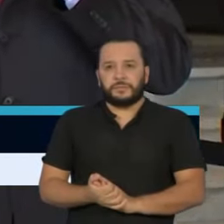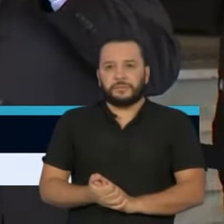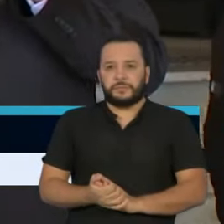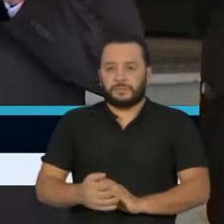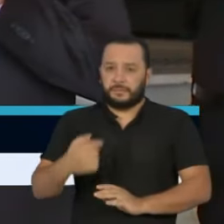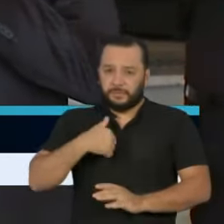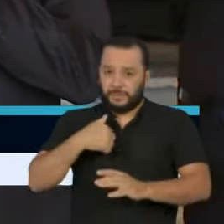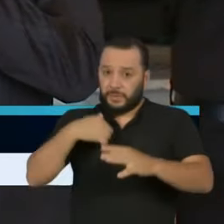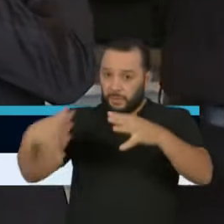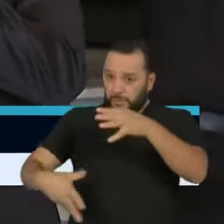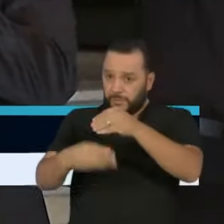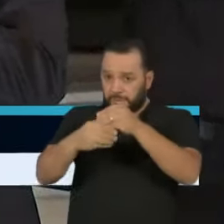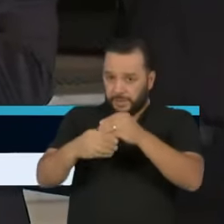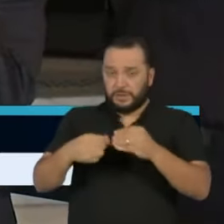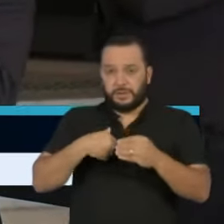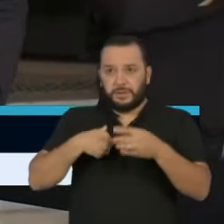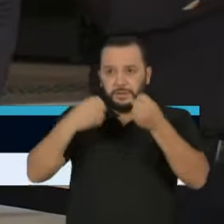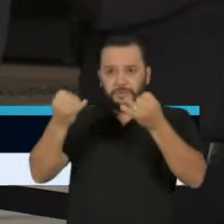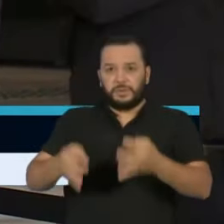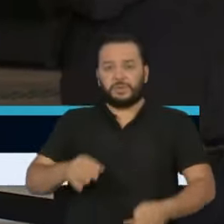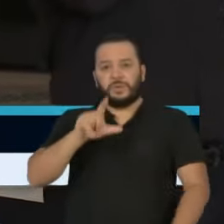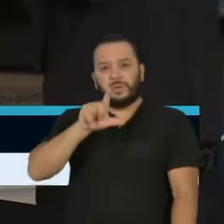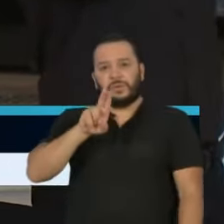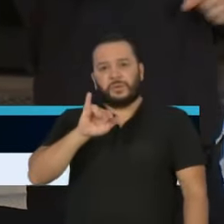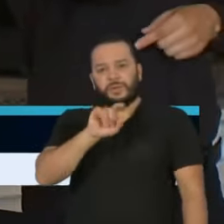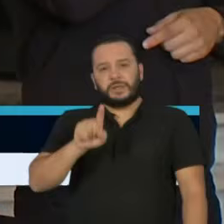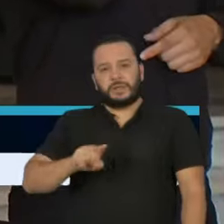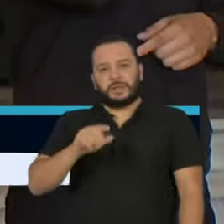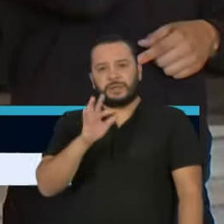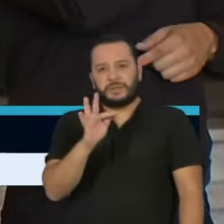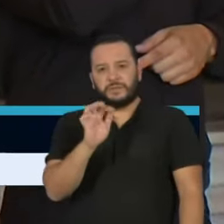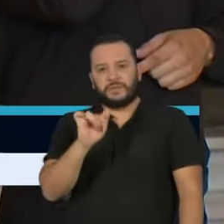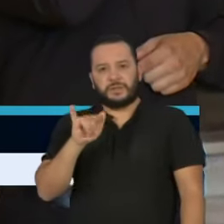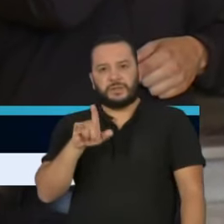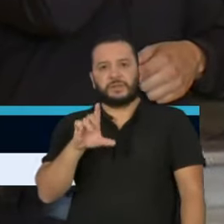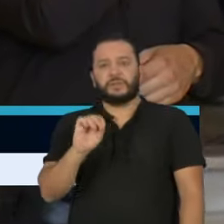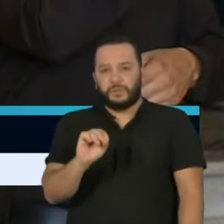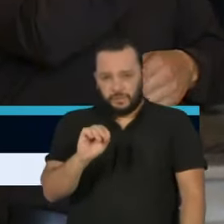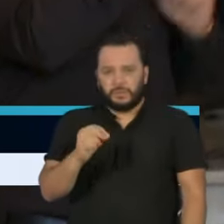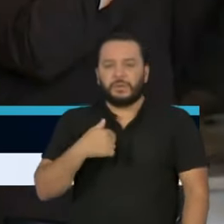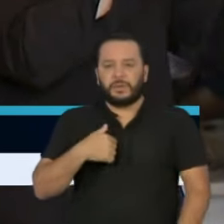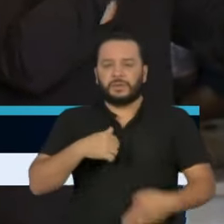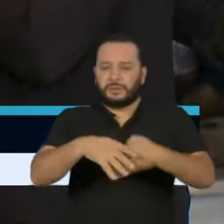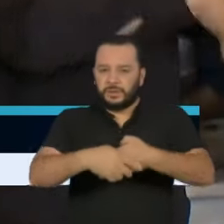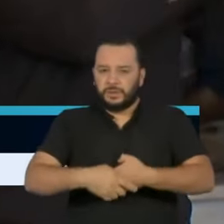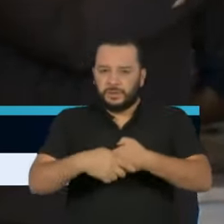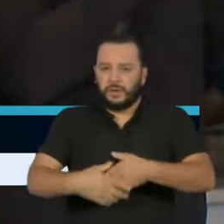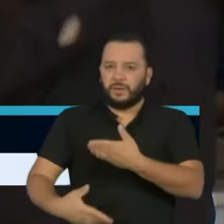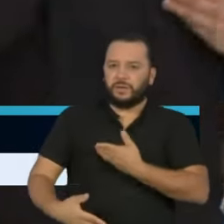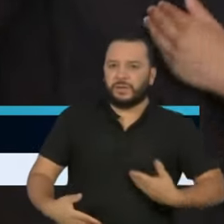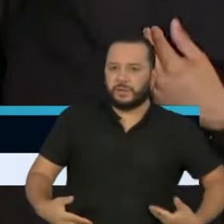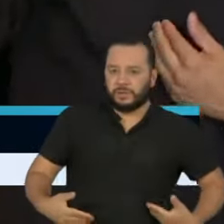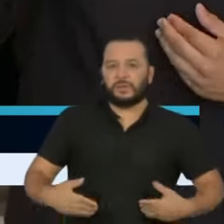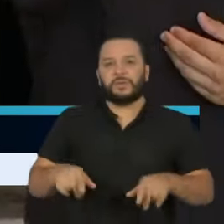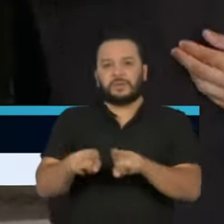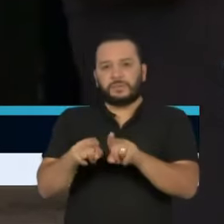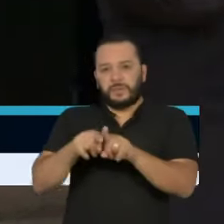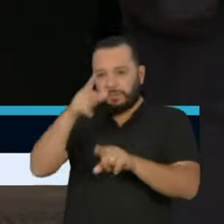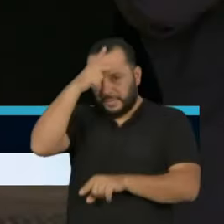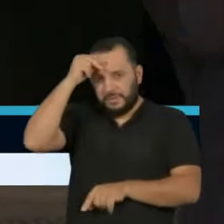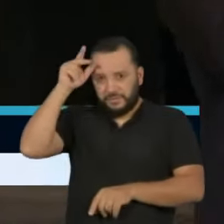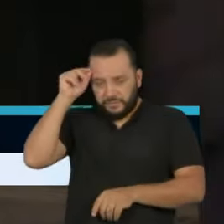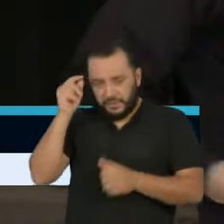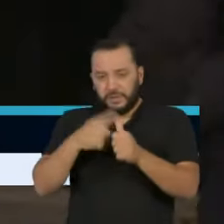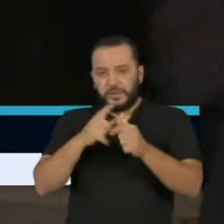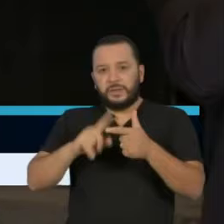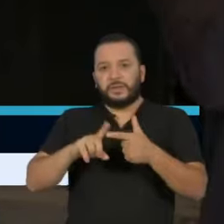complemento ao que foi falado pelo Luiz Fernando, aqui é saudar o governador, prefeito, secretário, os amigos, Davi